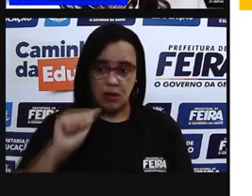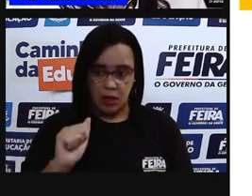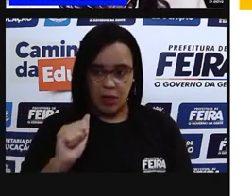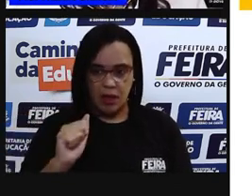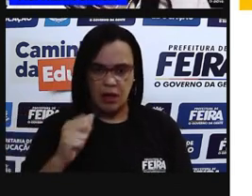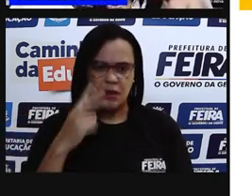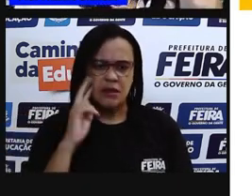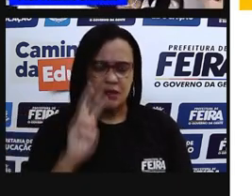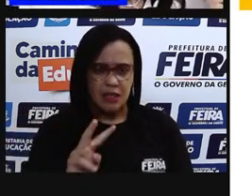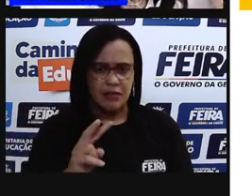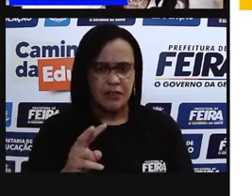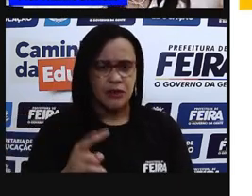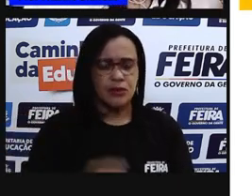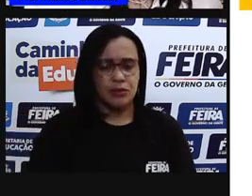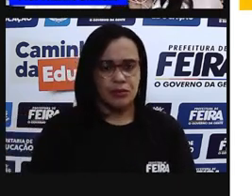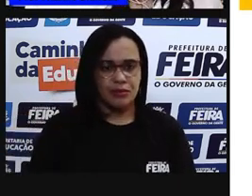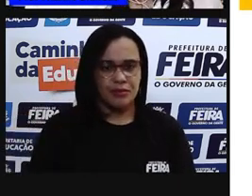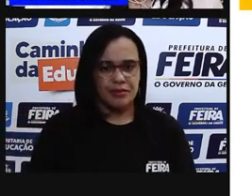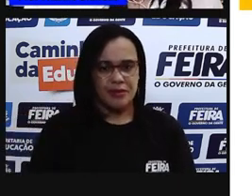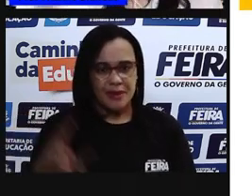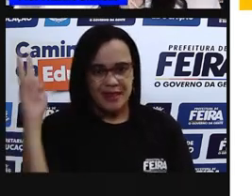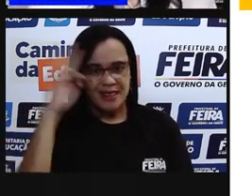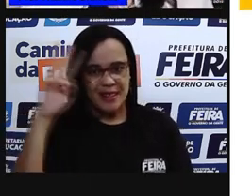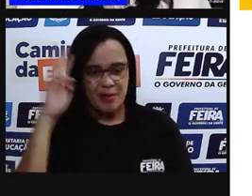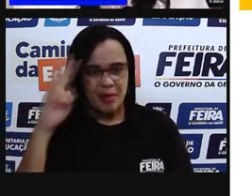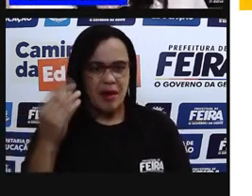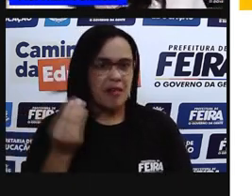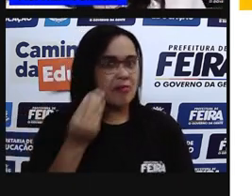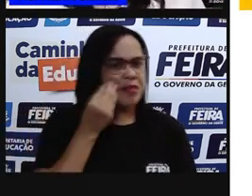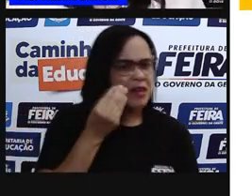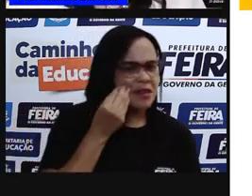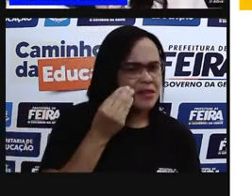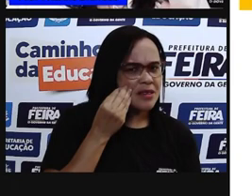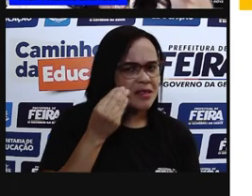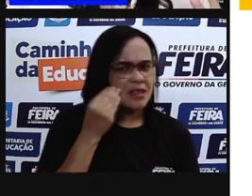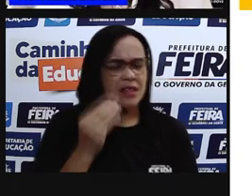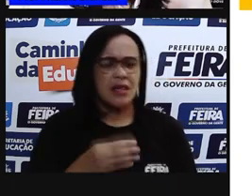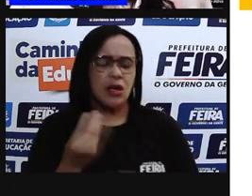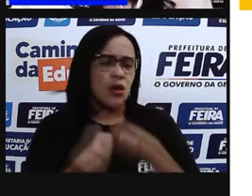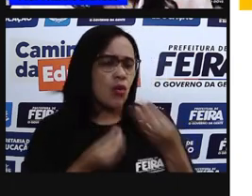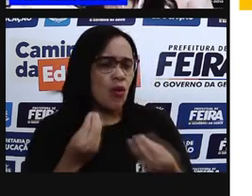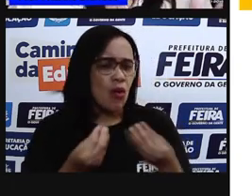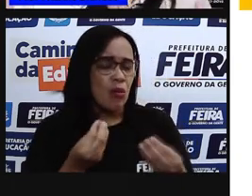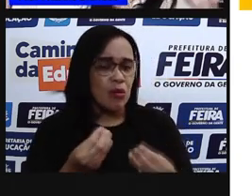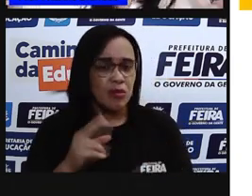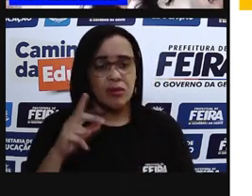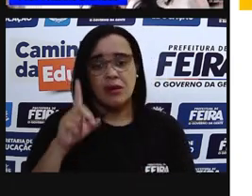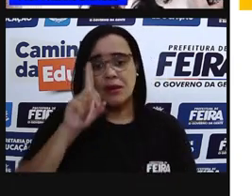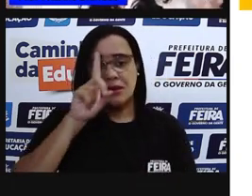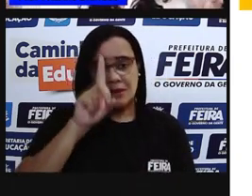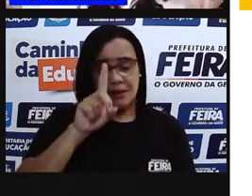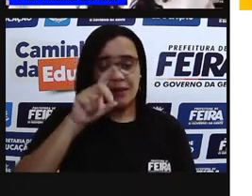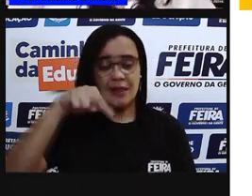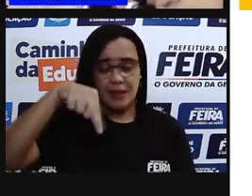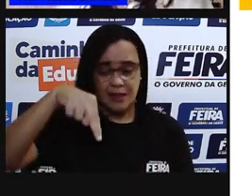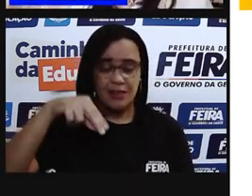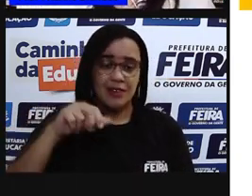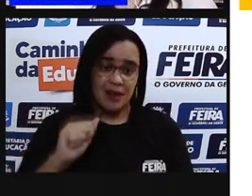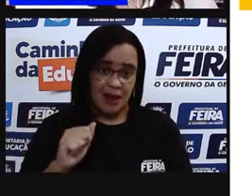de DNA, teste de paternidade, teste de maternidade? Tudo isso a gente vai testar essa